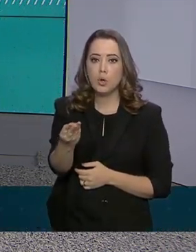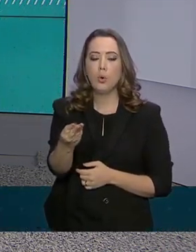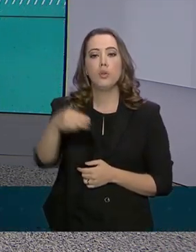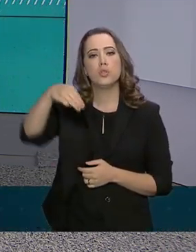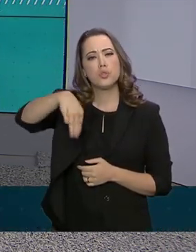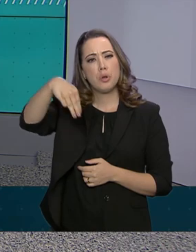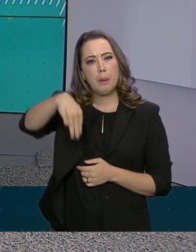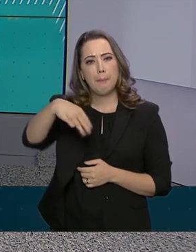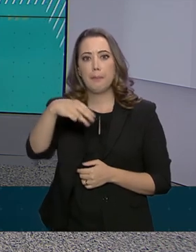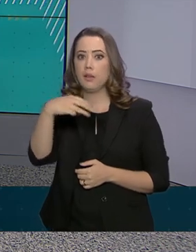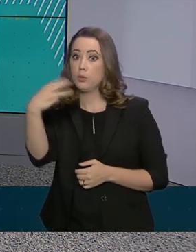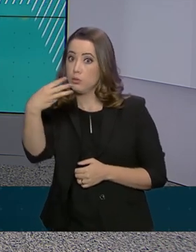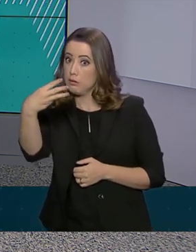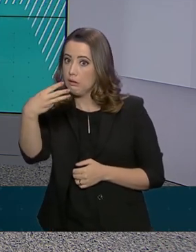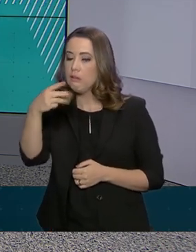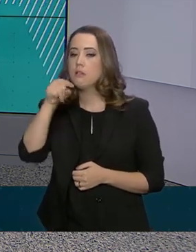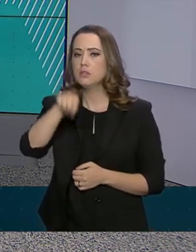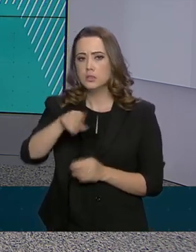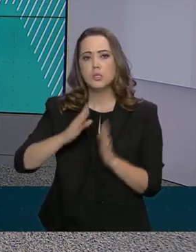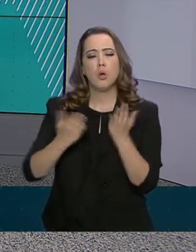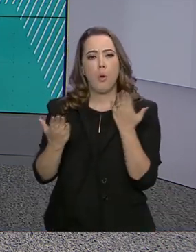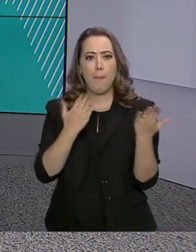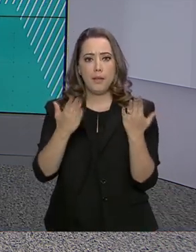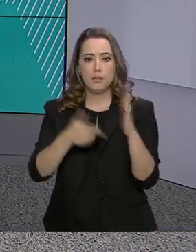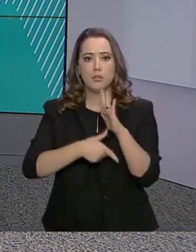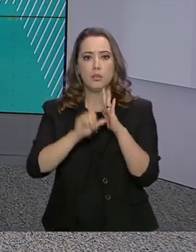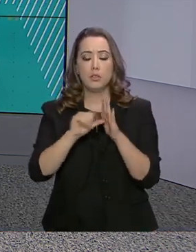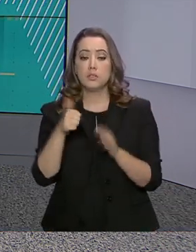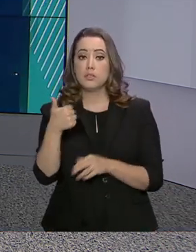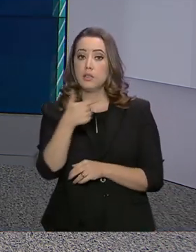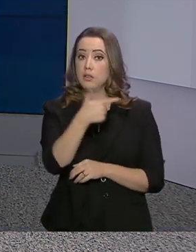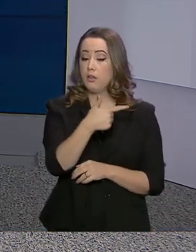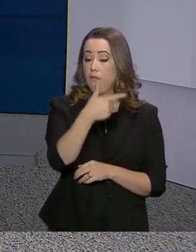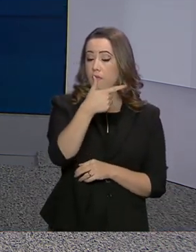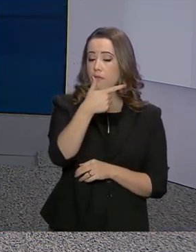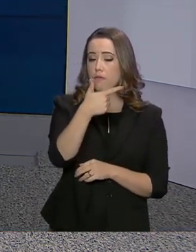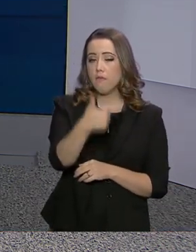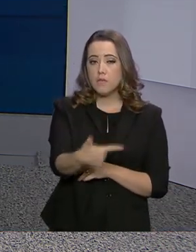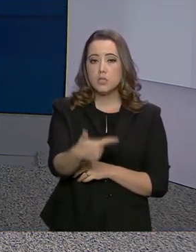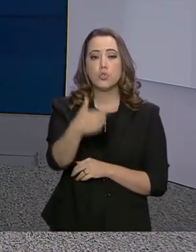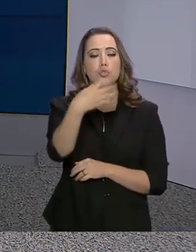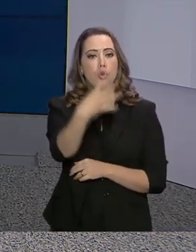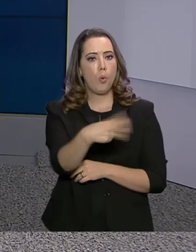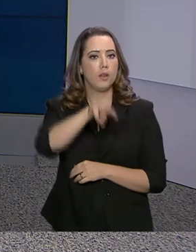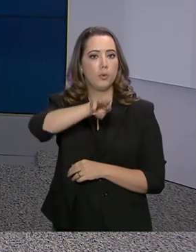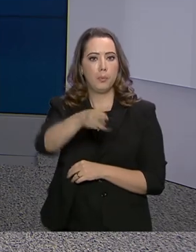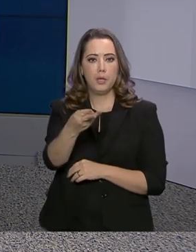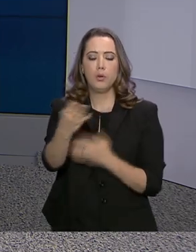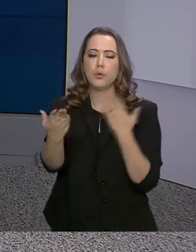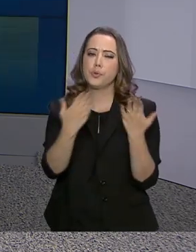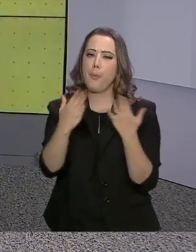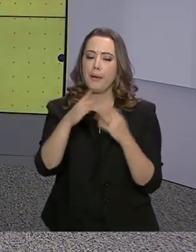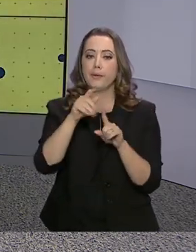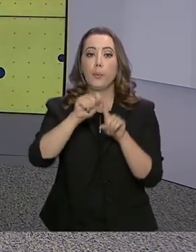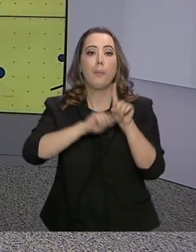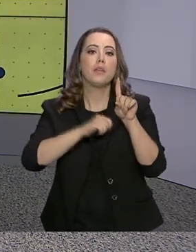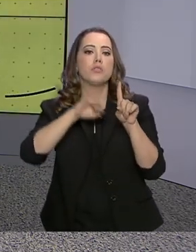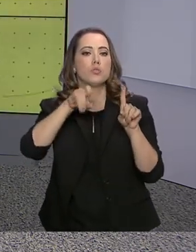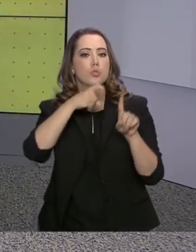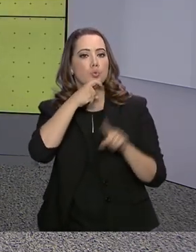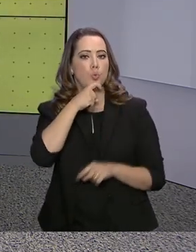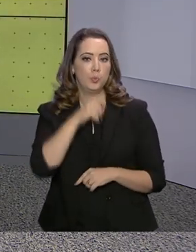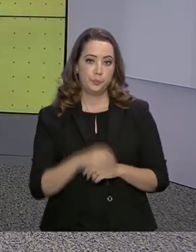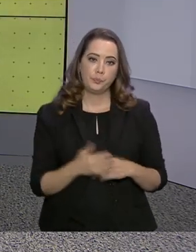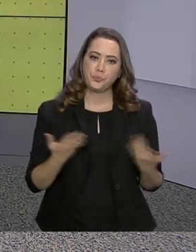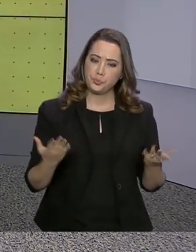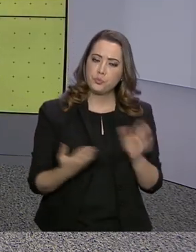cúbicos, superando os 124 milhões de metros cúbicos produzidos em julho. Os dados foram divulgados hoje e